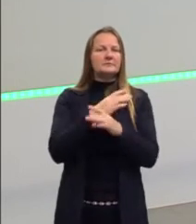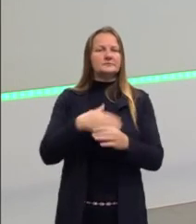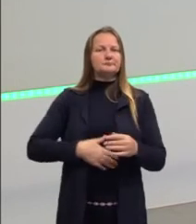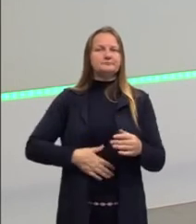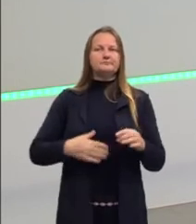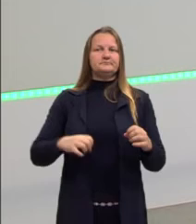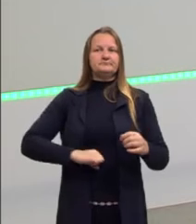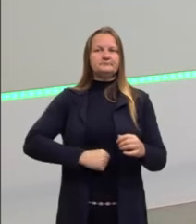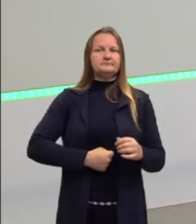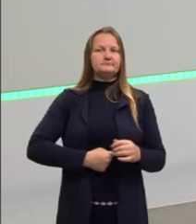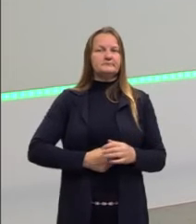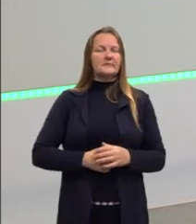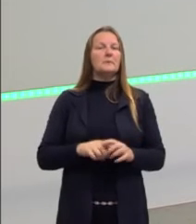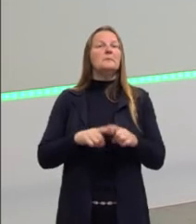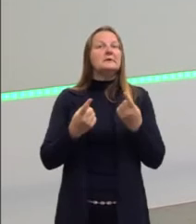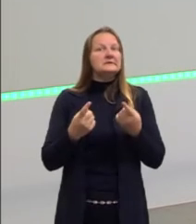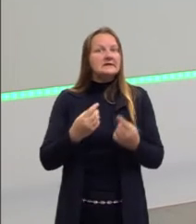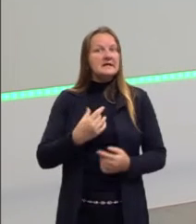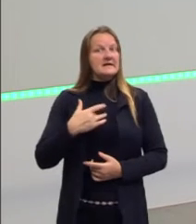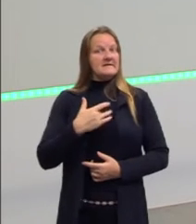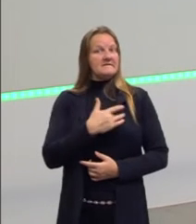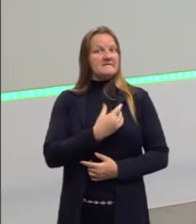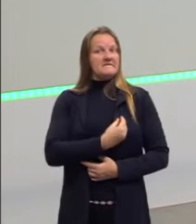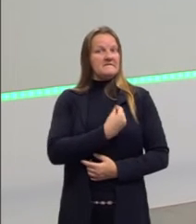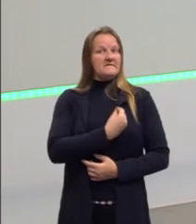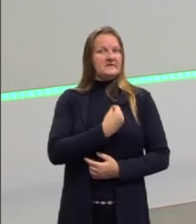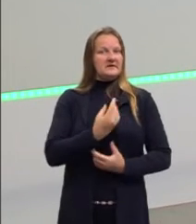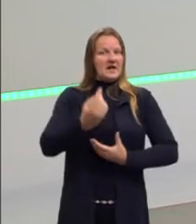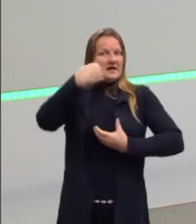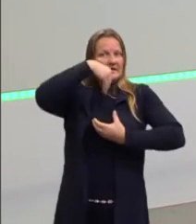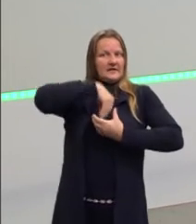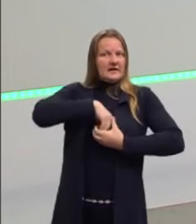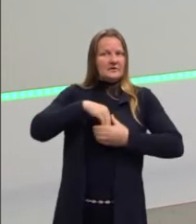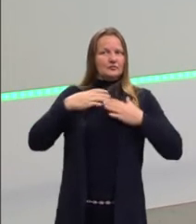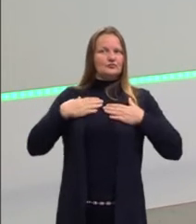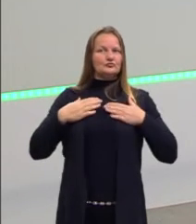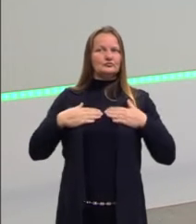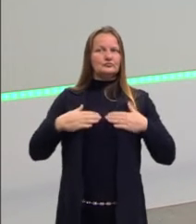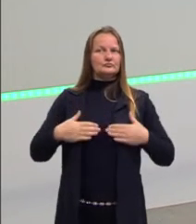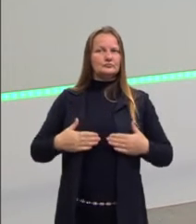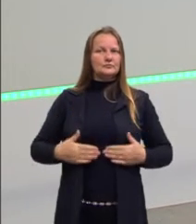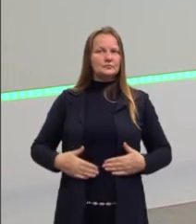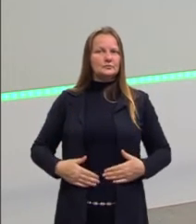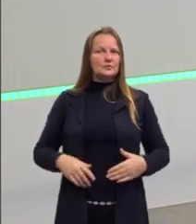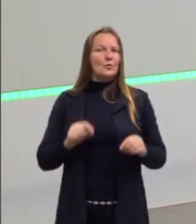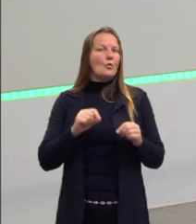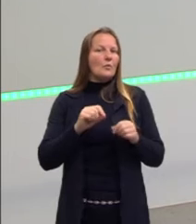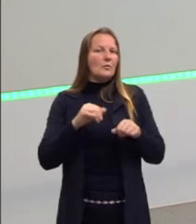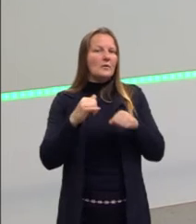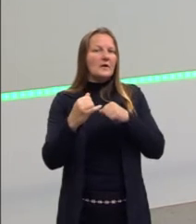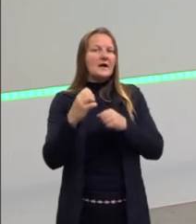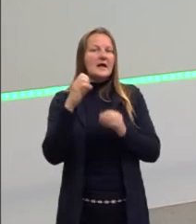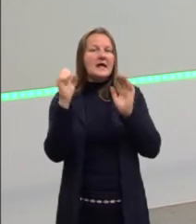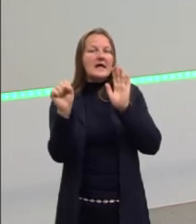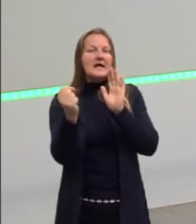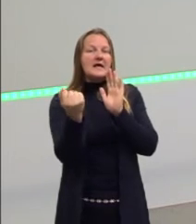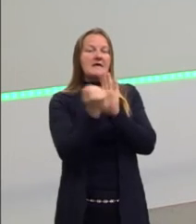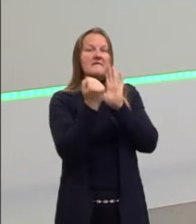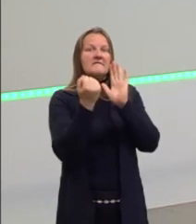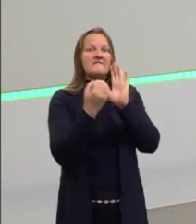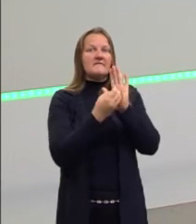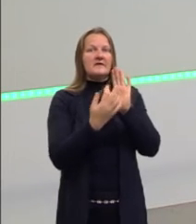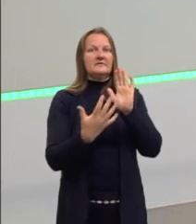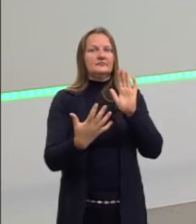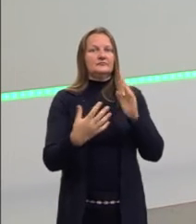deu. Tá, mas e aí? Dentro do teu organismo, será que isso vai te fazer bem? Será que vai te fazer mal a curto, médio e longo